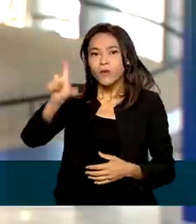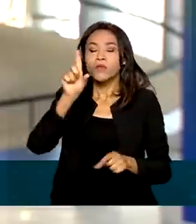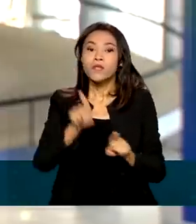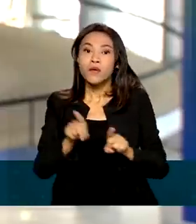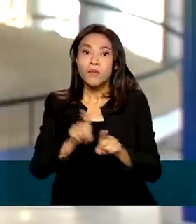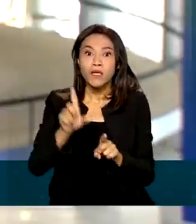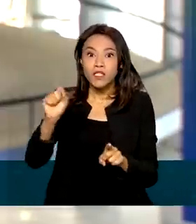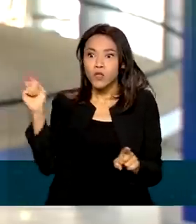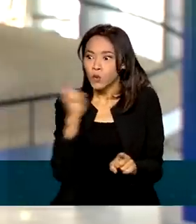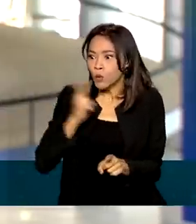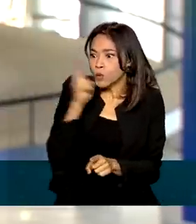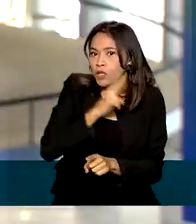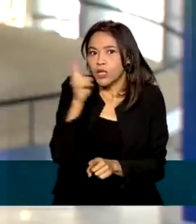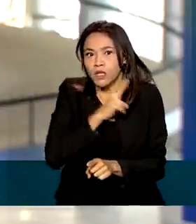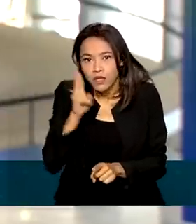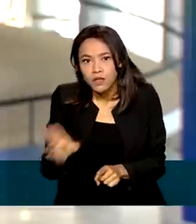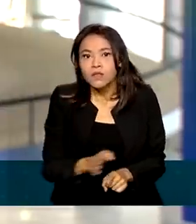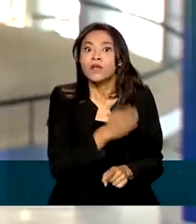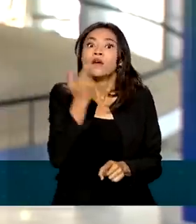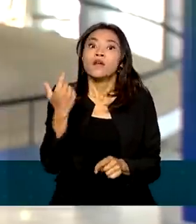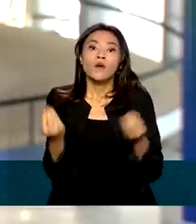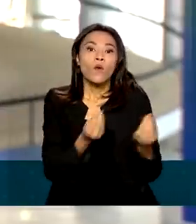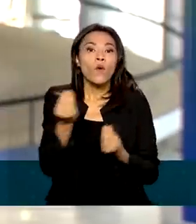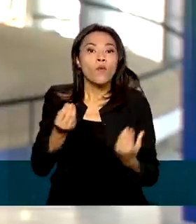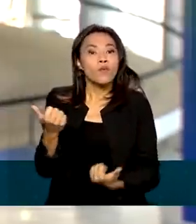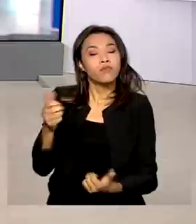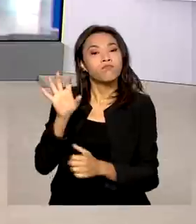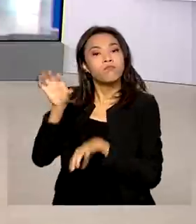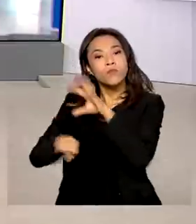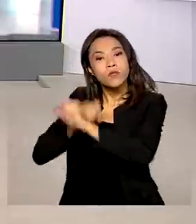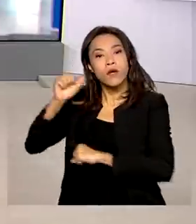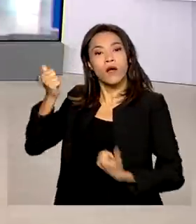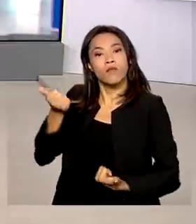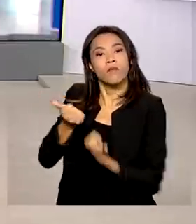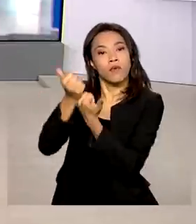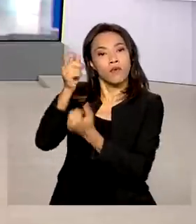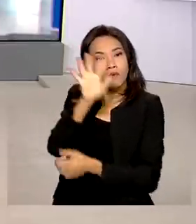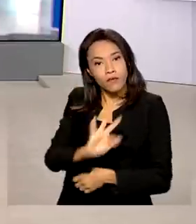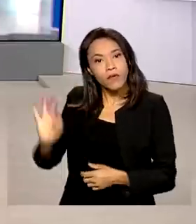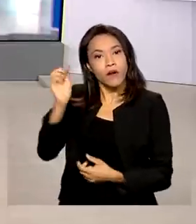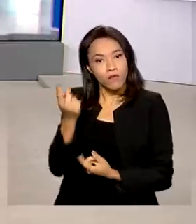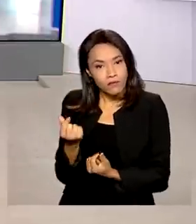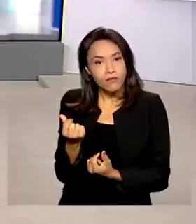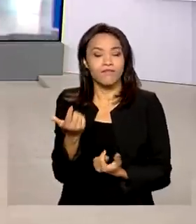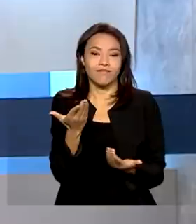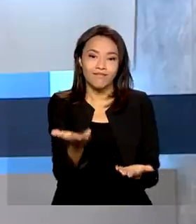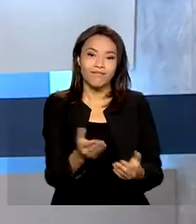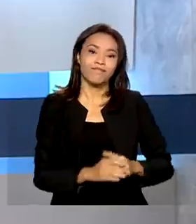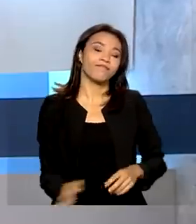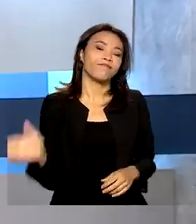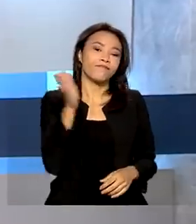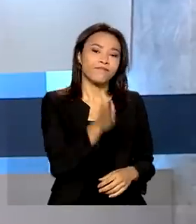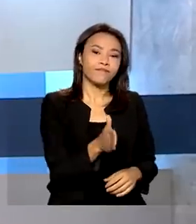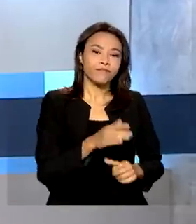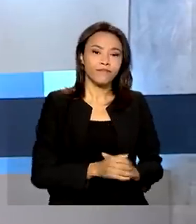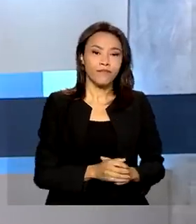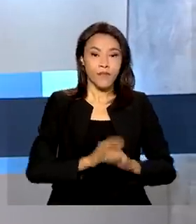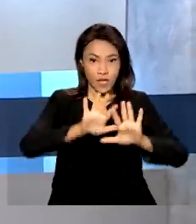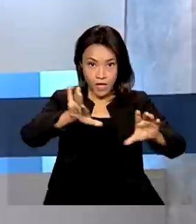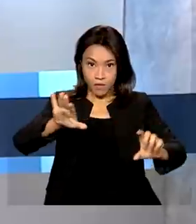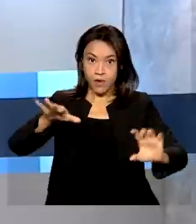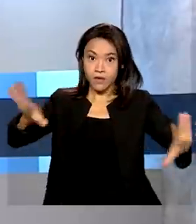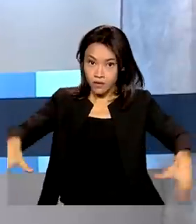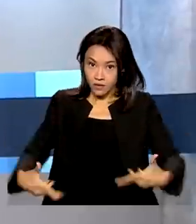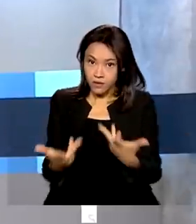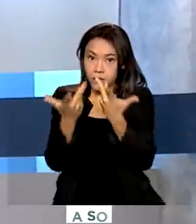de situação de emergência e de recursos federais. Natália. Obrigada, Glauco, pelas informações. E uma cerimônia no